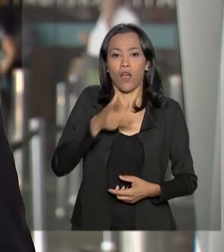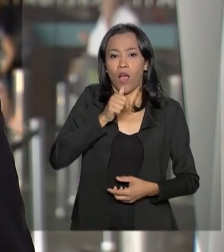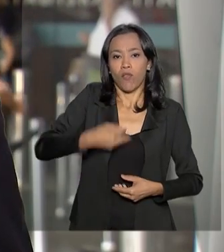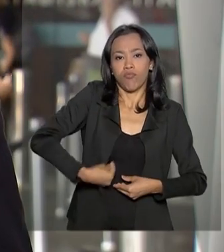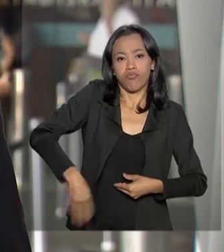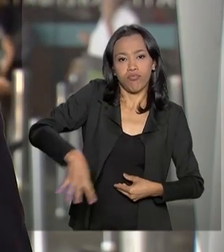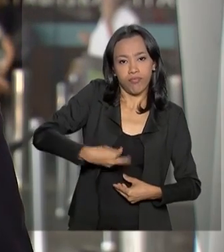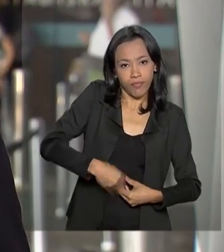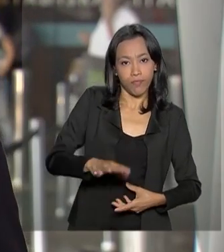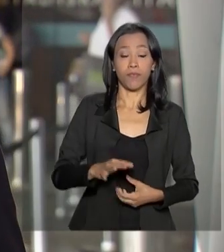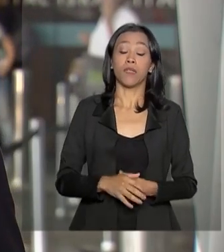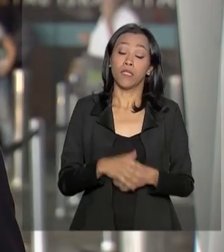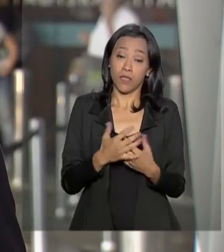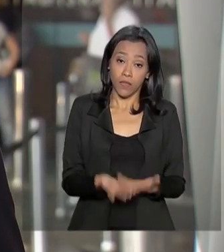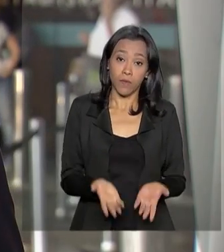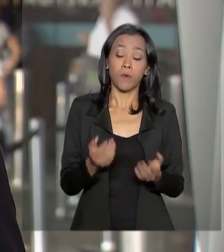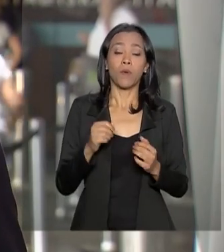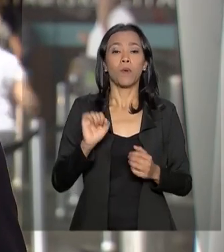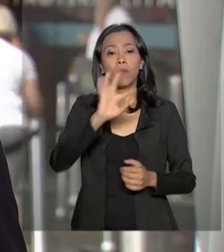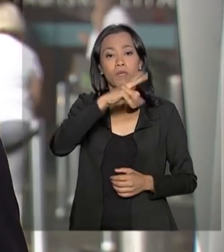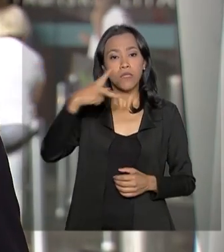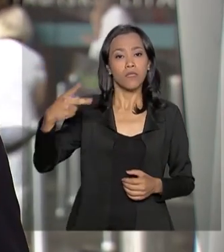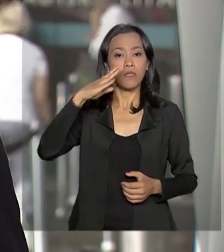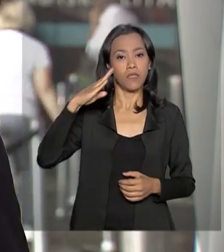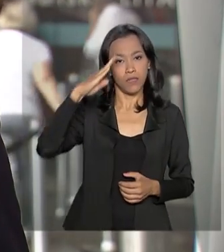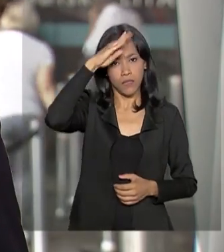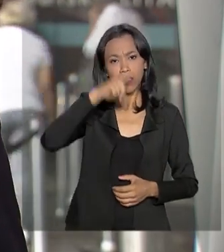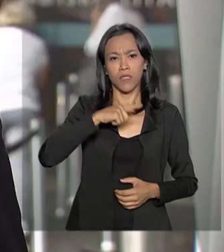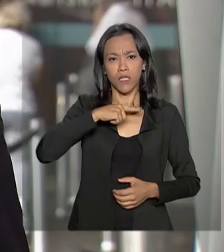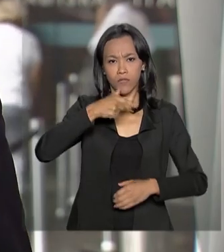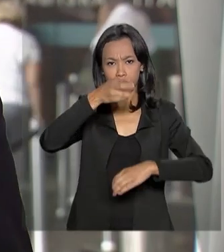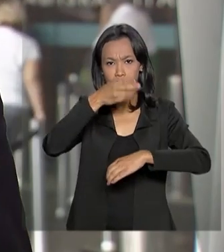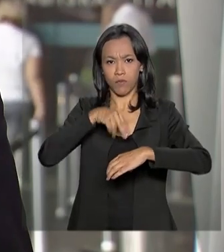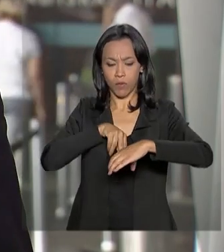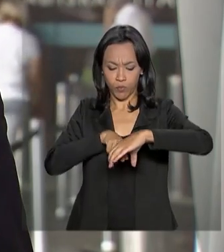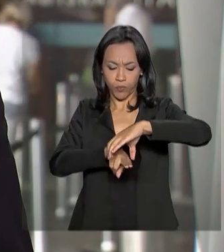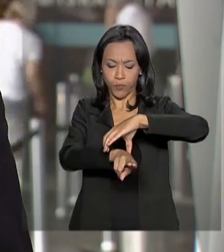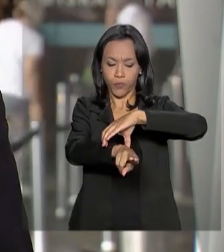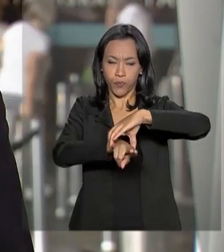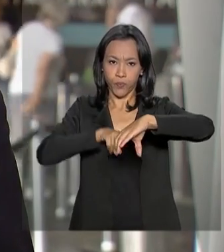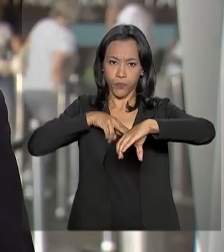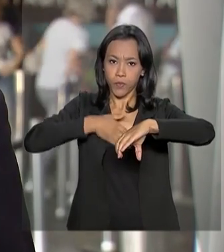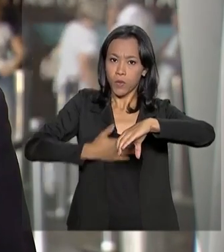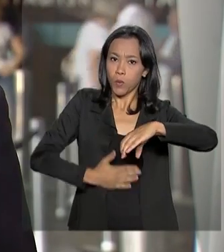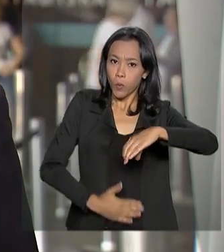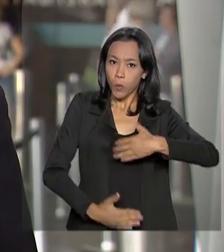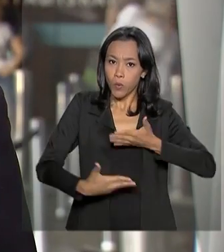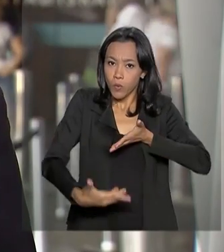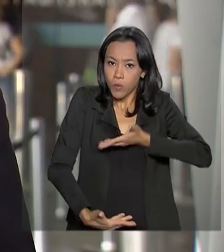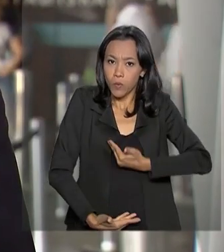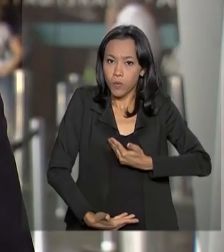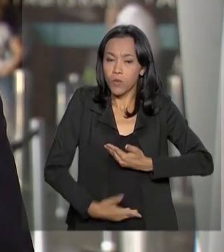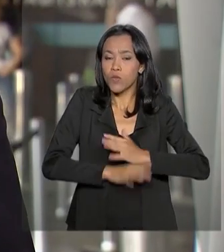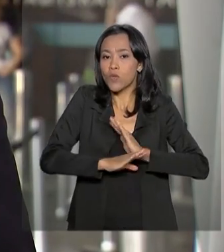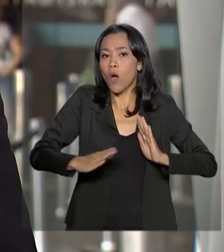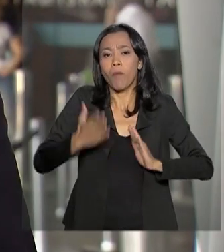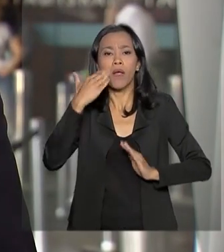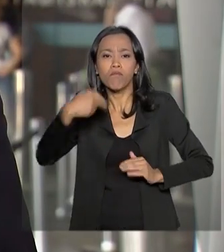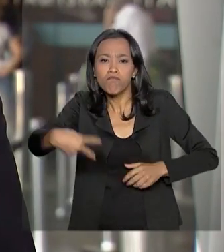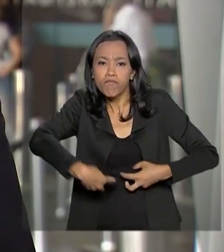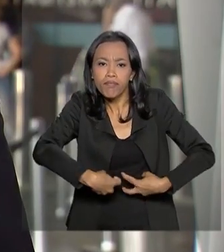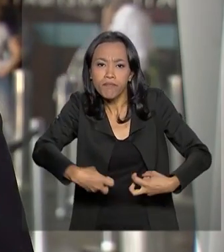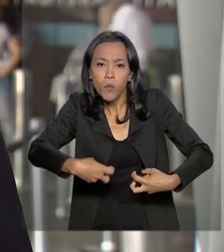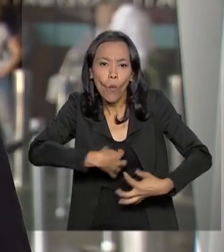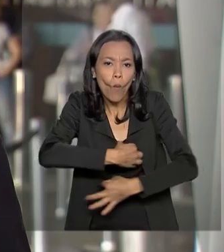O presidente também se submeteu a uma tomografia de abdômen em que foi constatado que não há qualquer